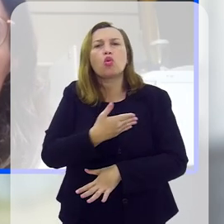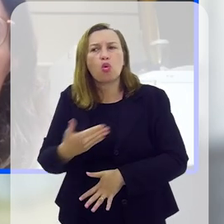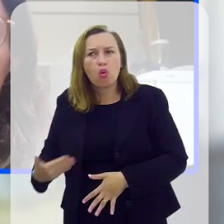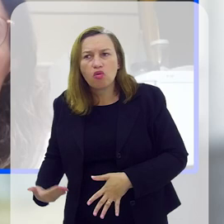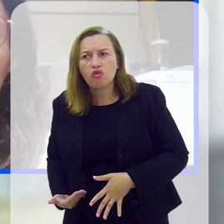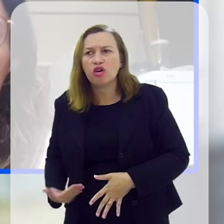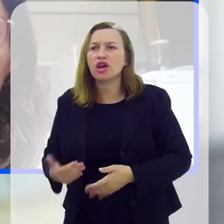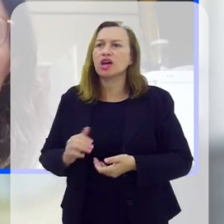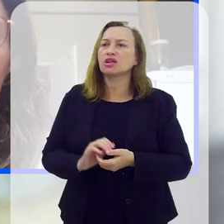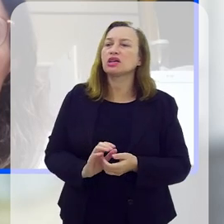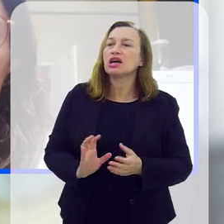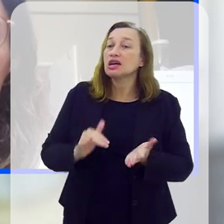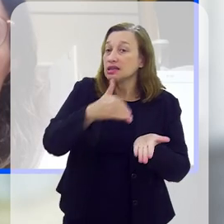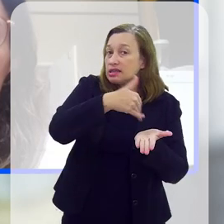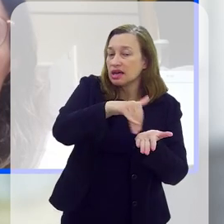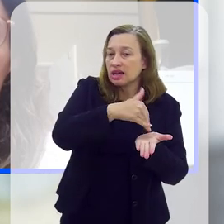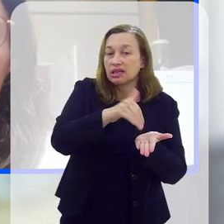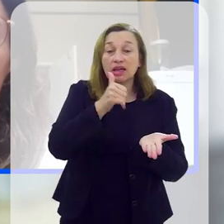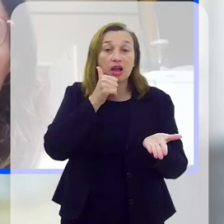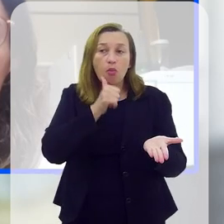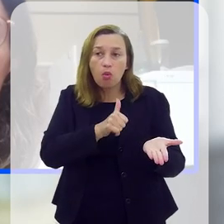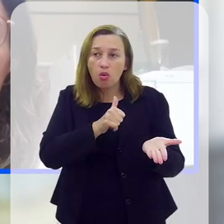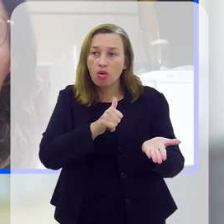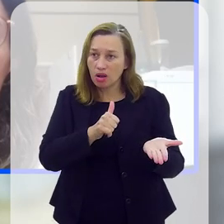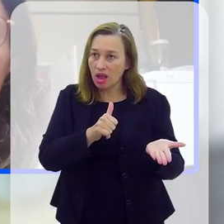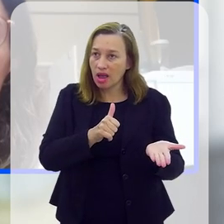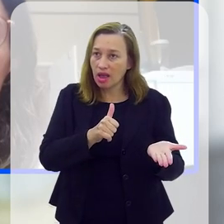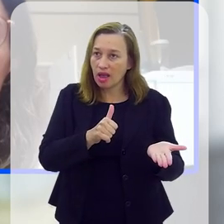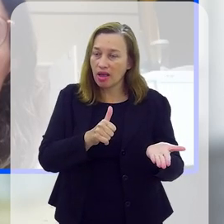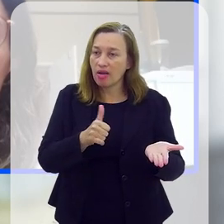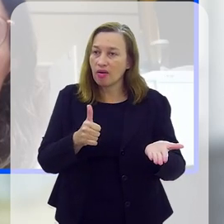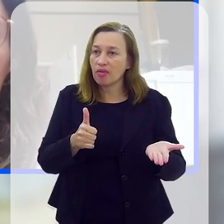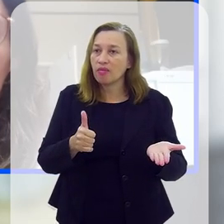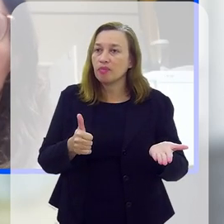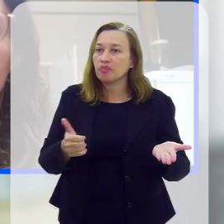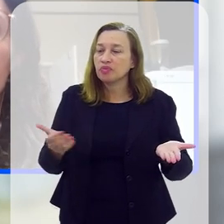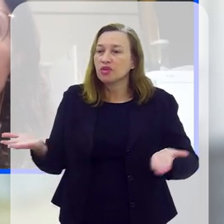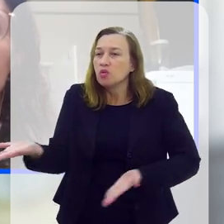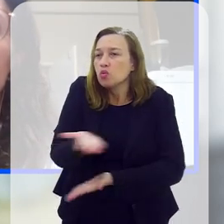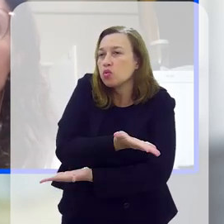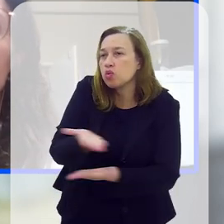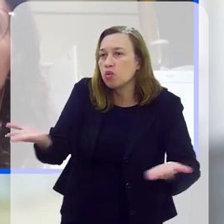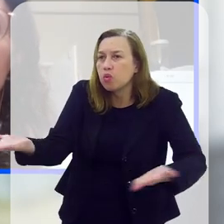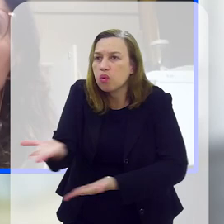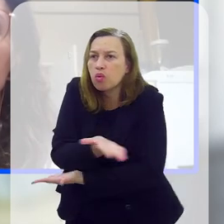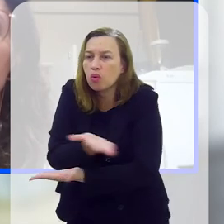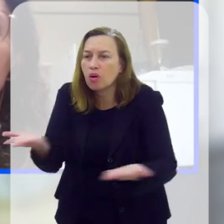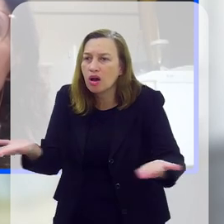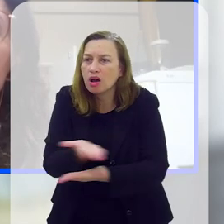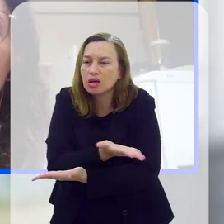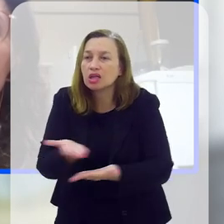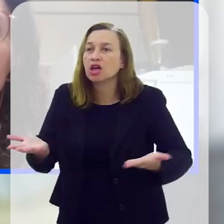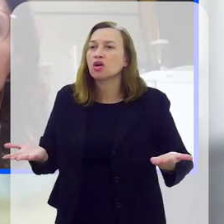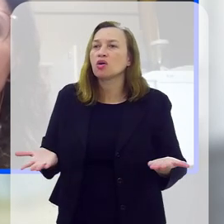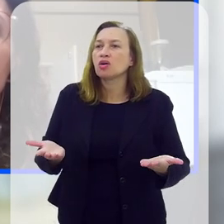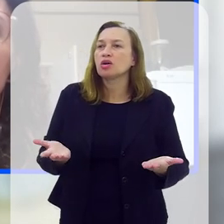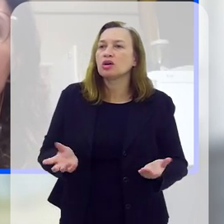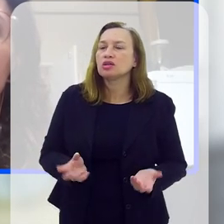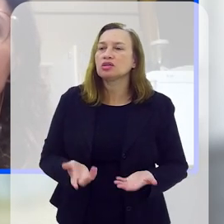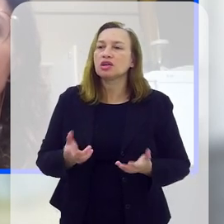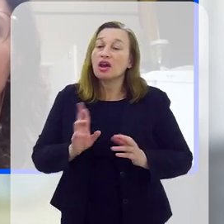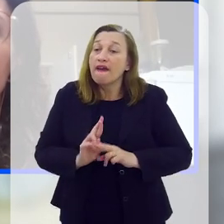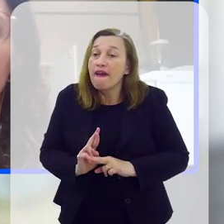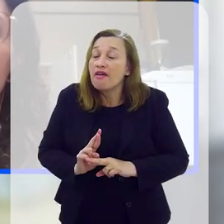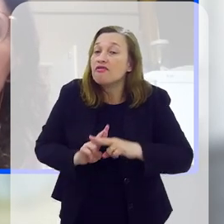preciso que o governo, através da Secretaria da Mulher, fomente essa articulação, porque no que se refere